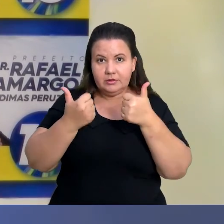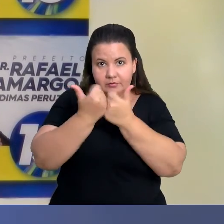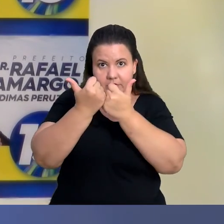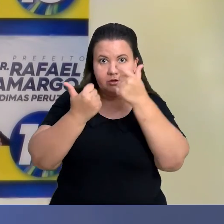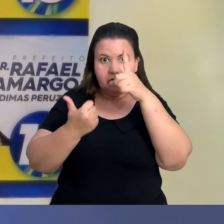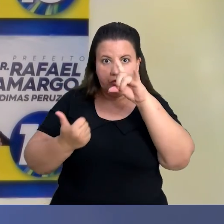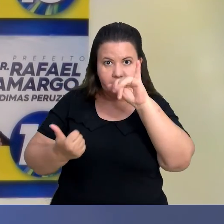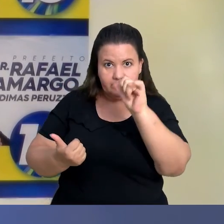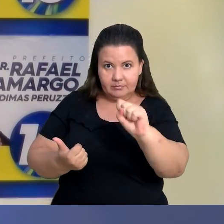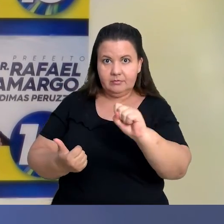prefeito, com Dimas Perusa, vice.